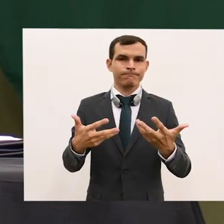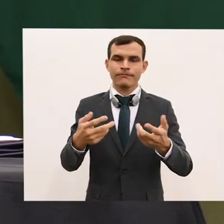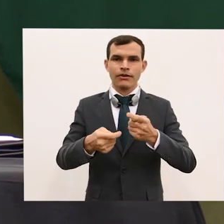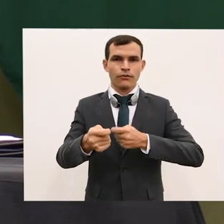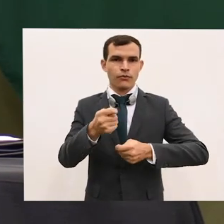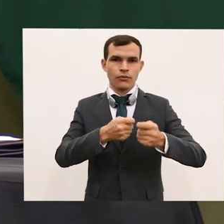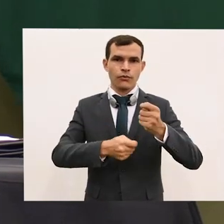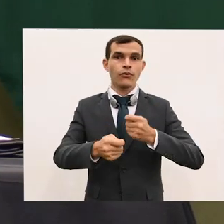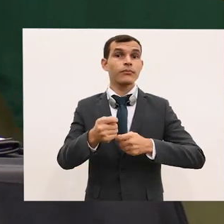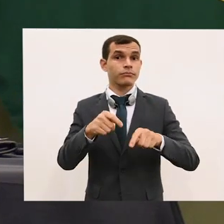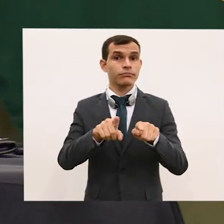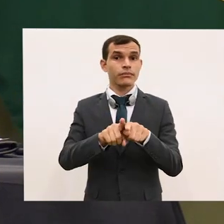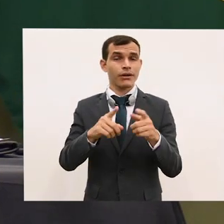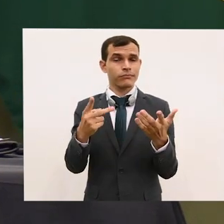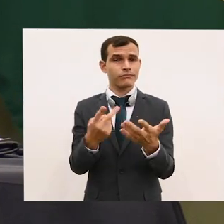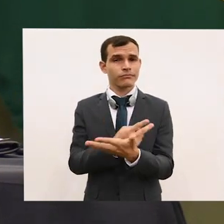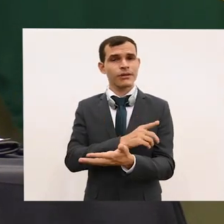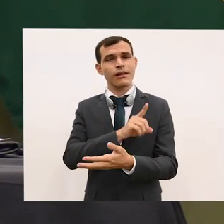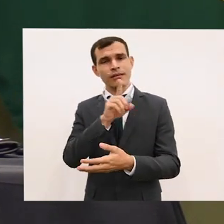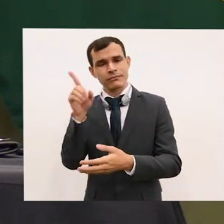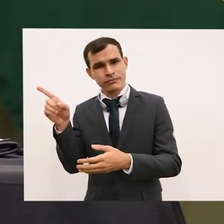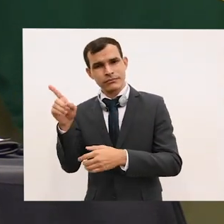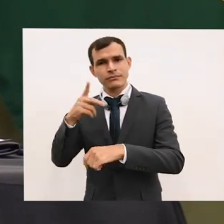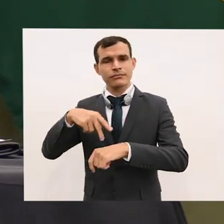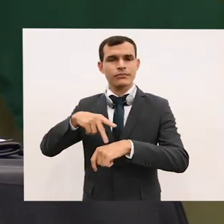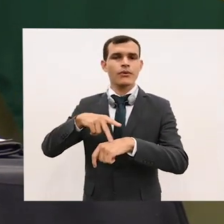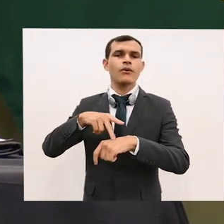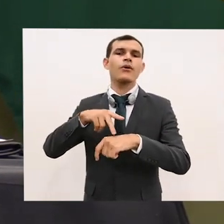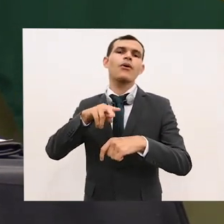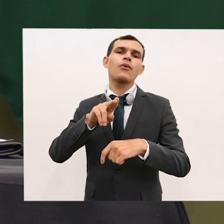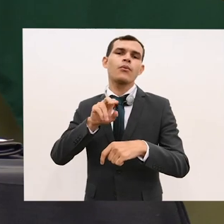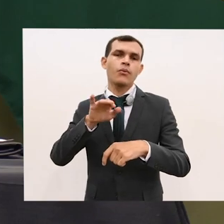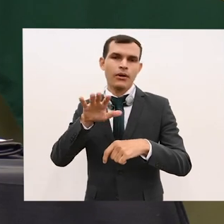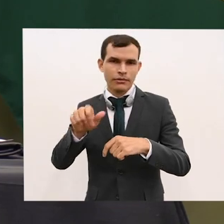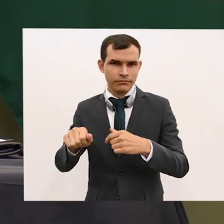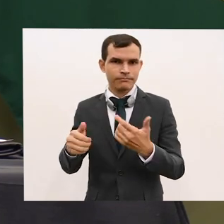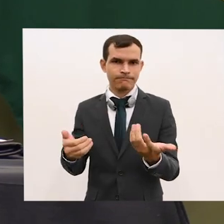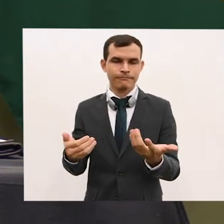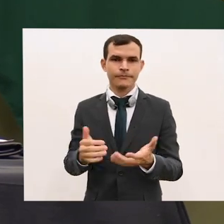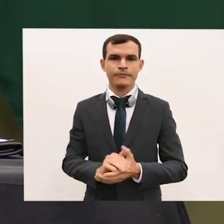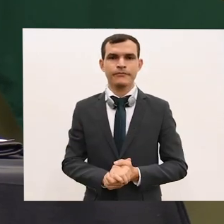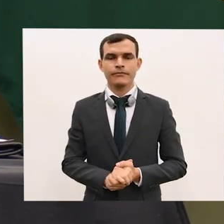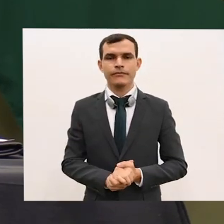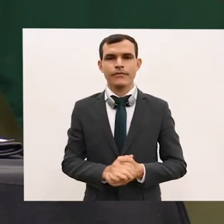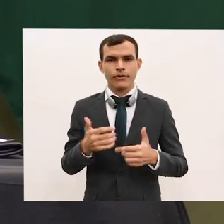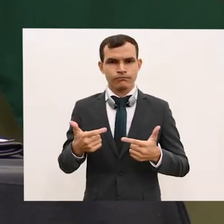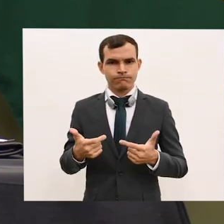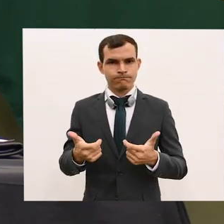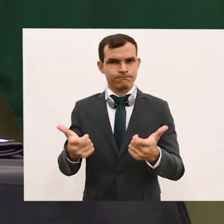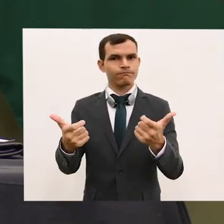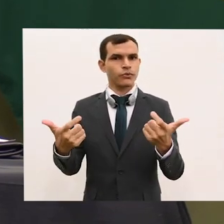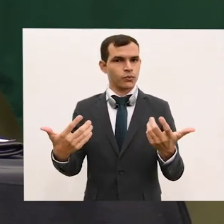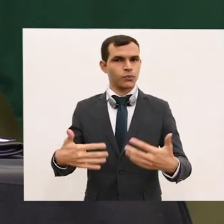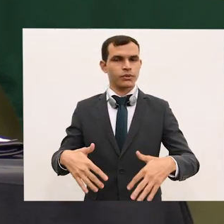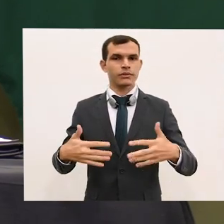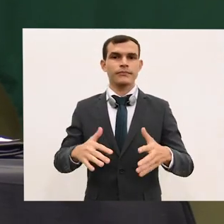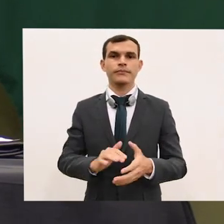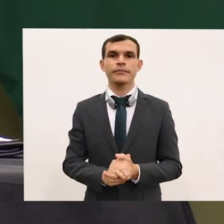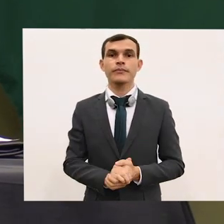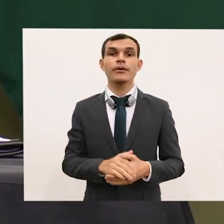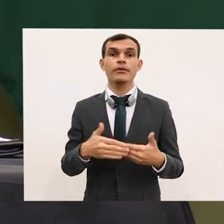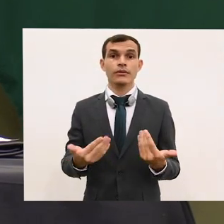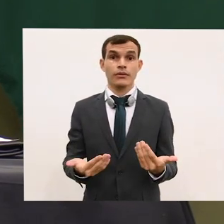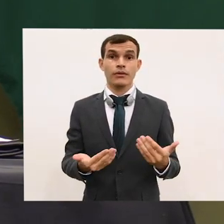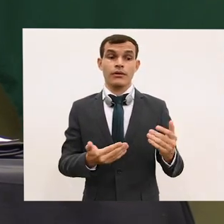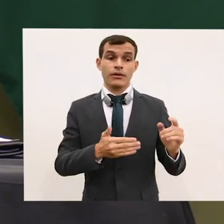esse pano de fundo que teremos a honra de ouvir, primeiramente, o ministro Carlos França, que vai discorrer brevemente